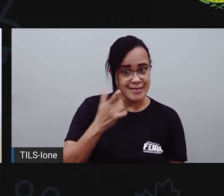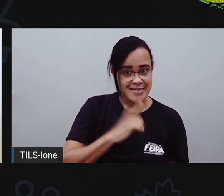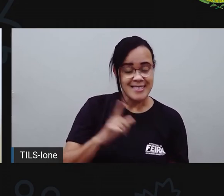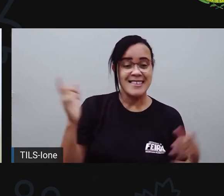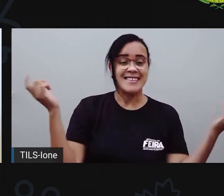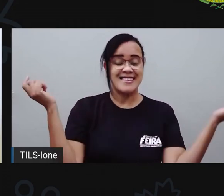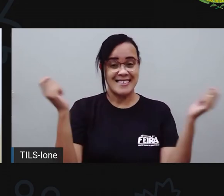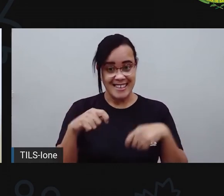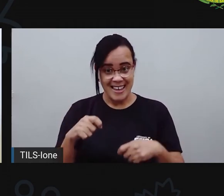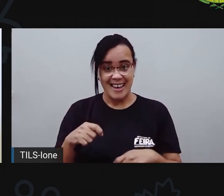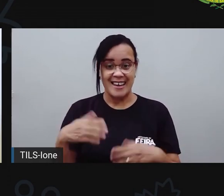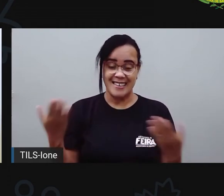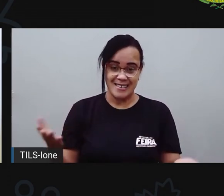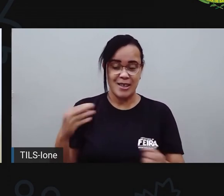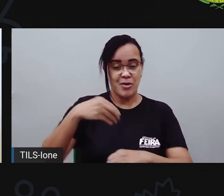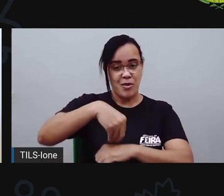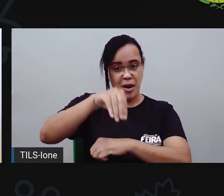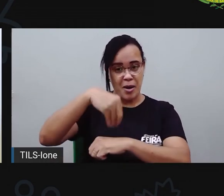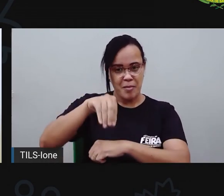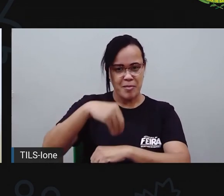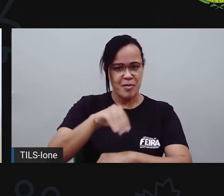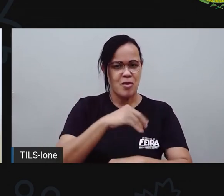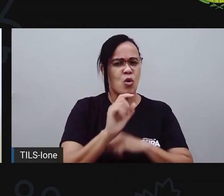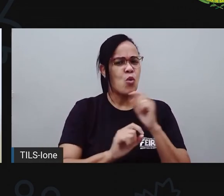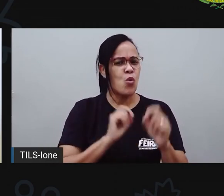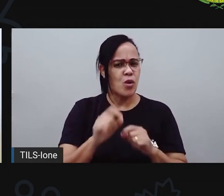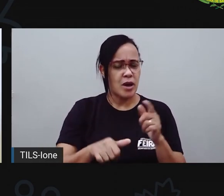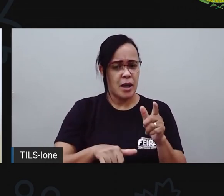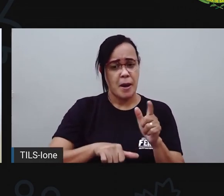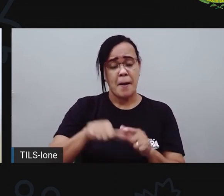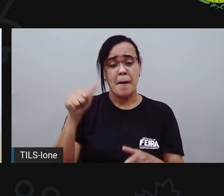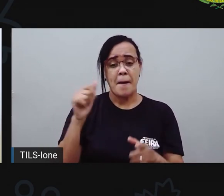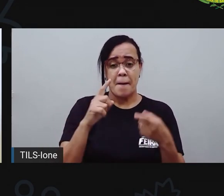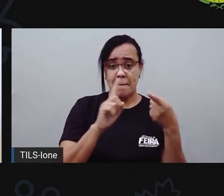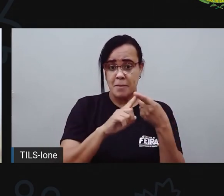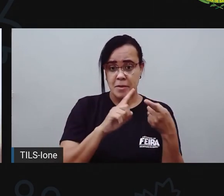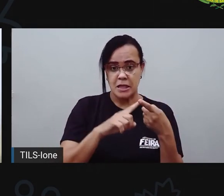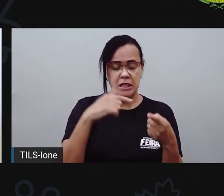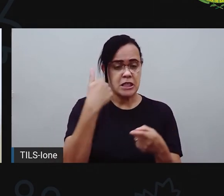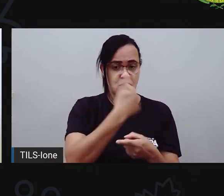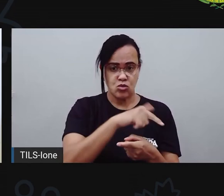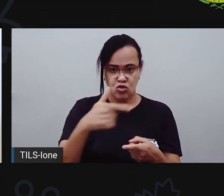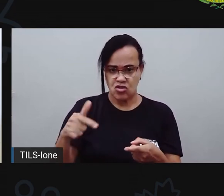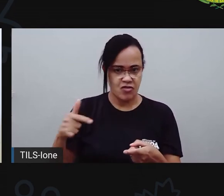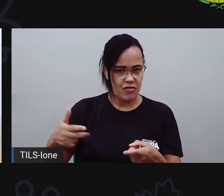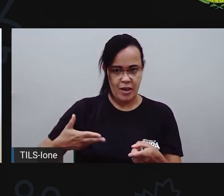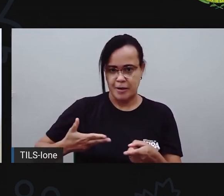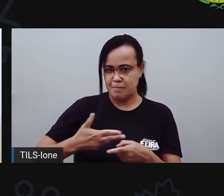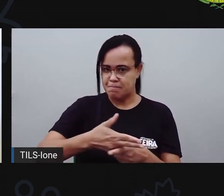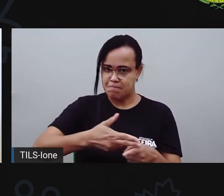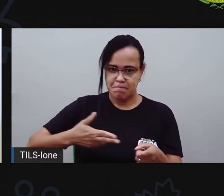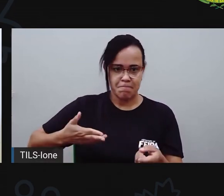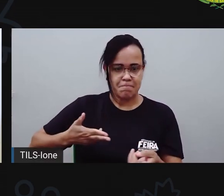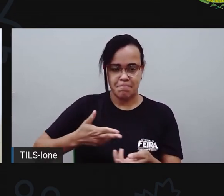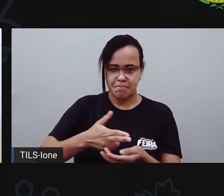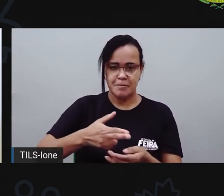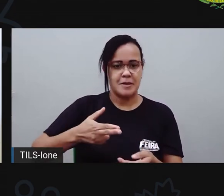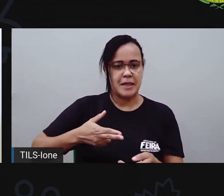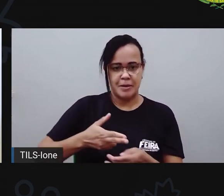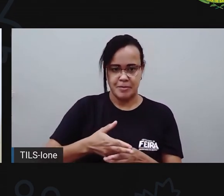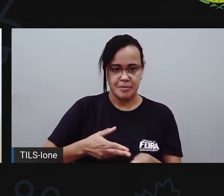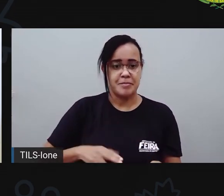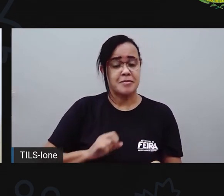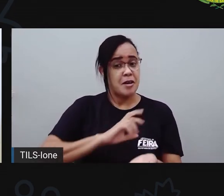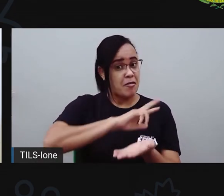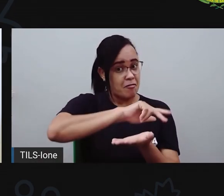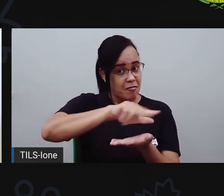dar algumas dicas para vocês. Então, a primeira é, se você não tiver cortador em casa, Porque ali a gente viu que no vídeo, a moça tinha vários